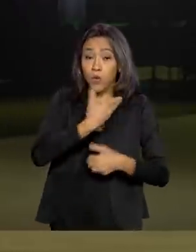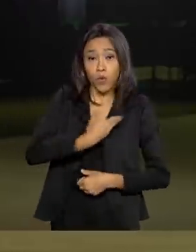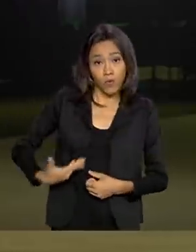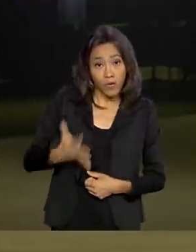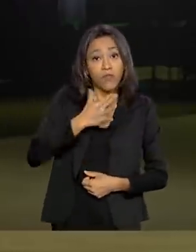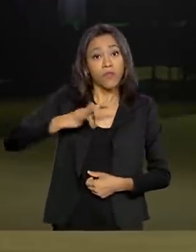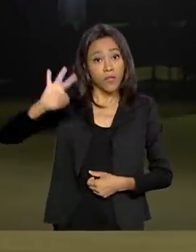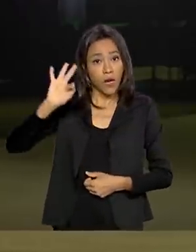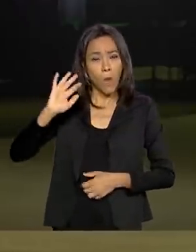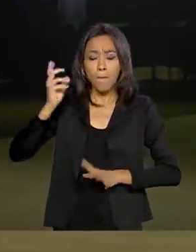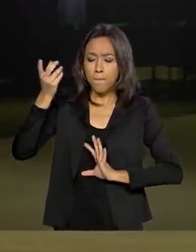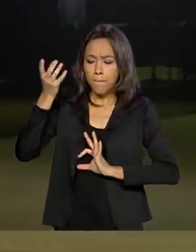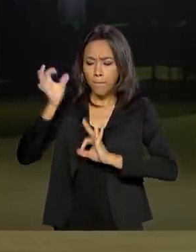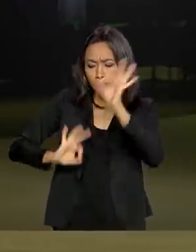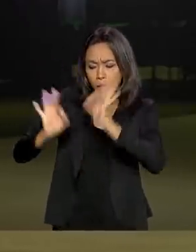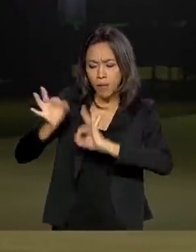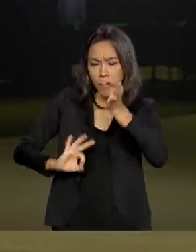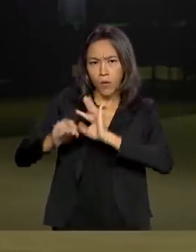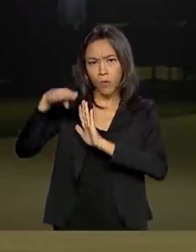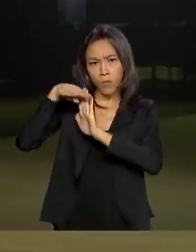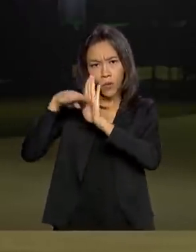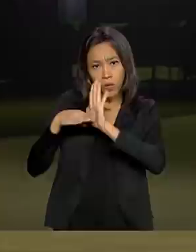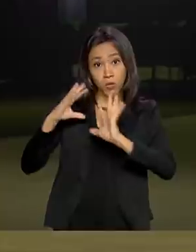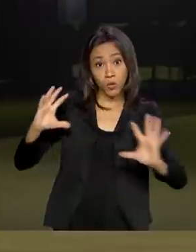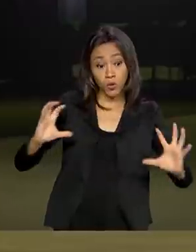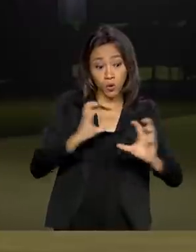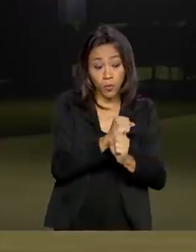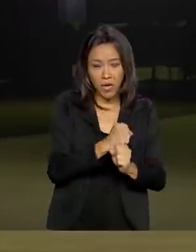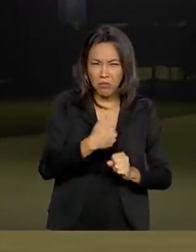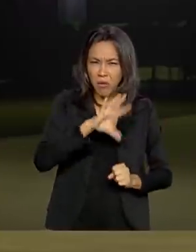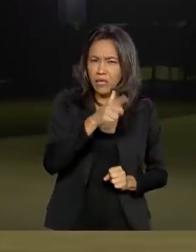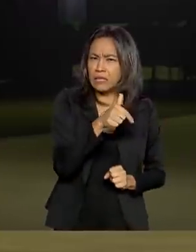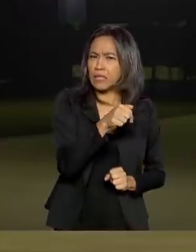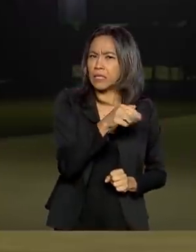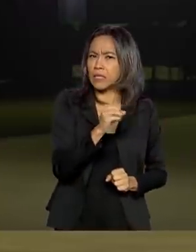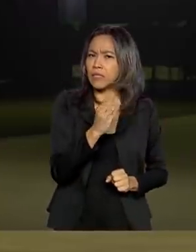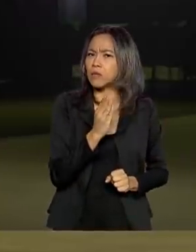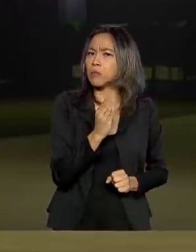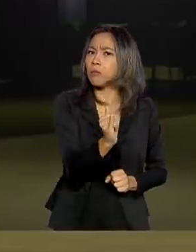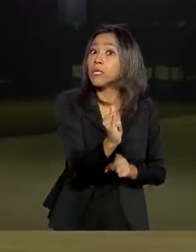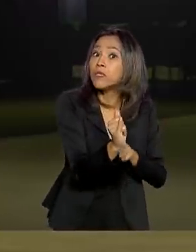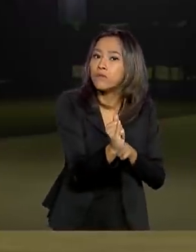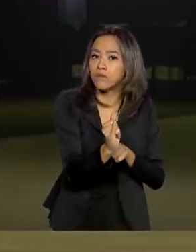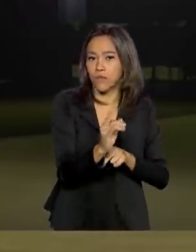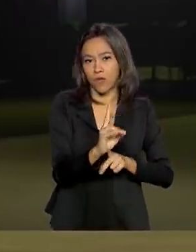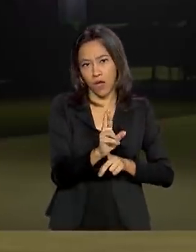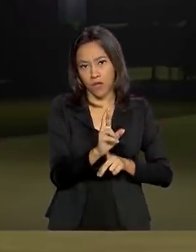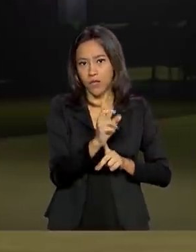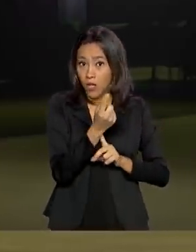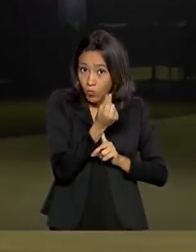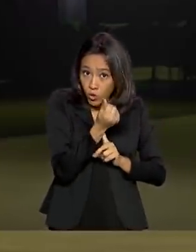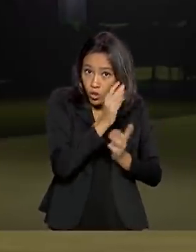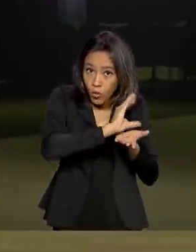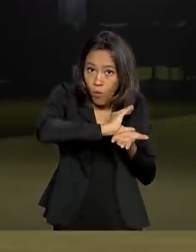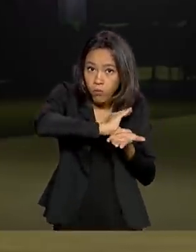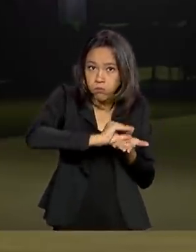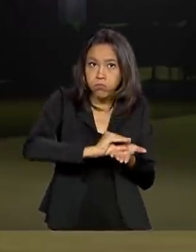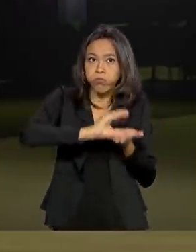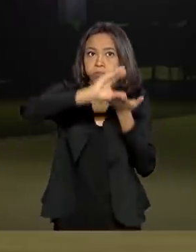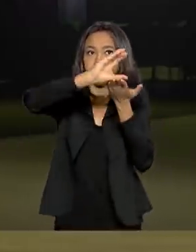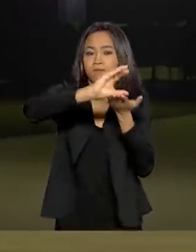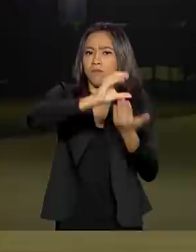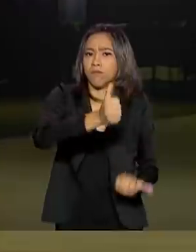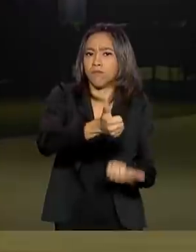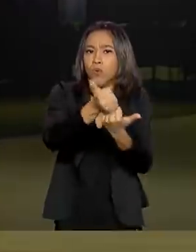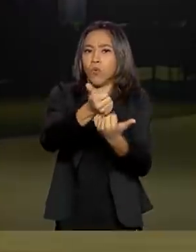programas que somados chegam a mais de 700 bilhões de reais, quer dizer, é uma injeção vigorosa na economia,